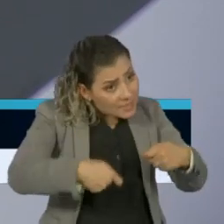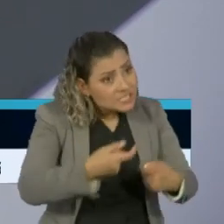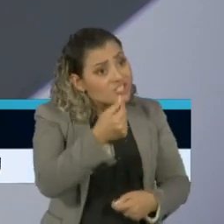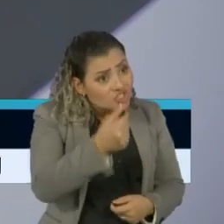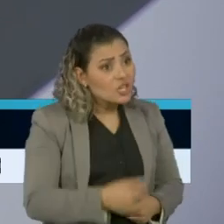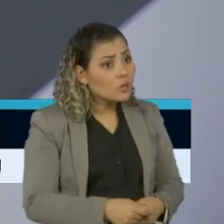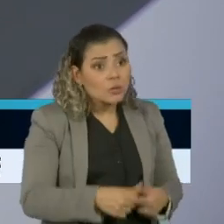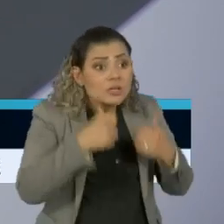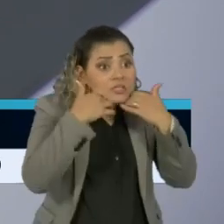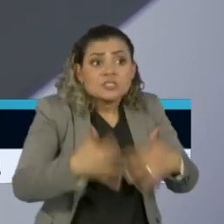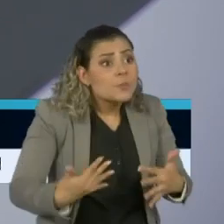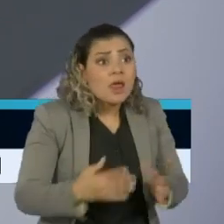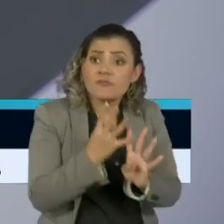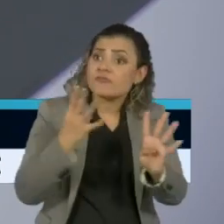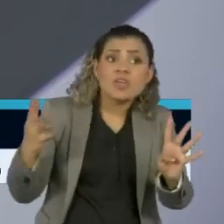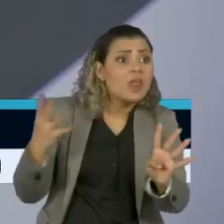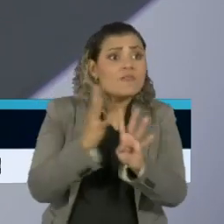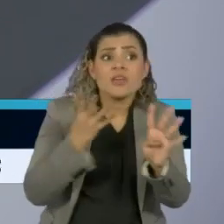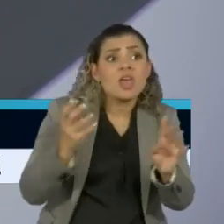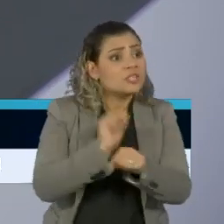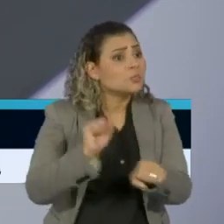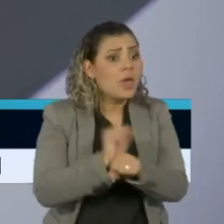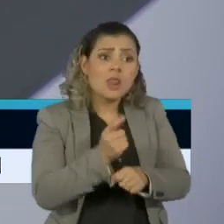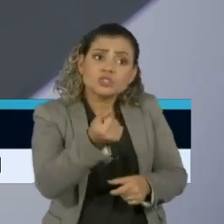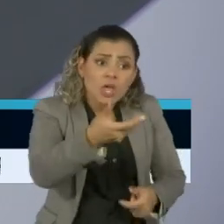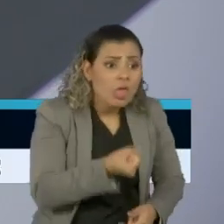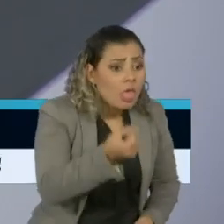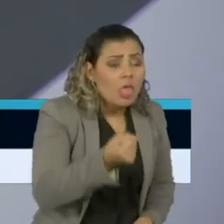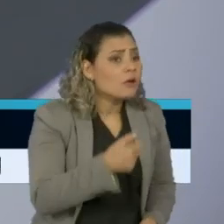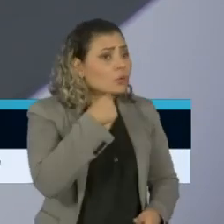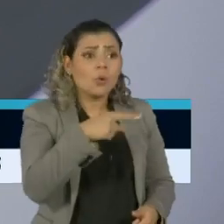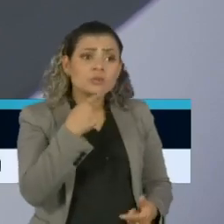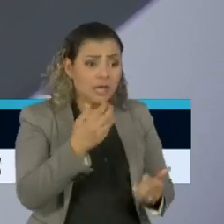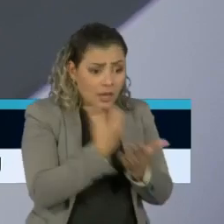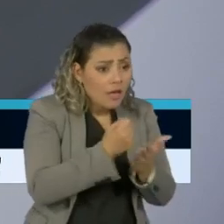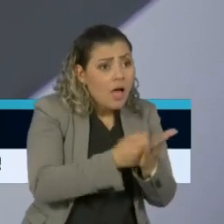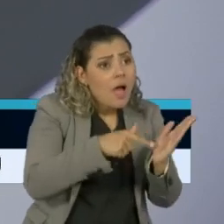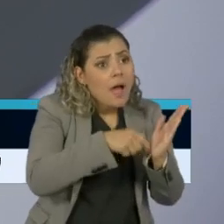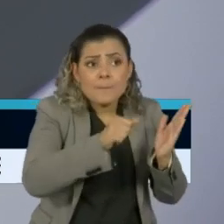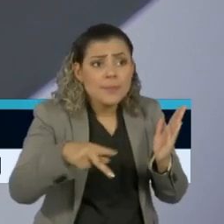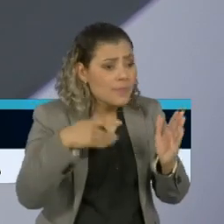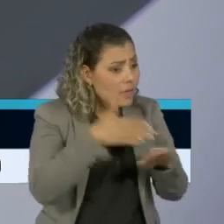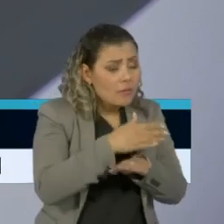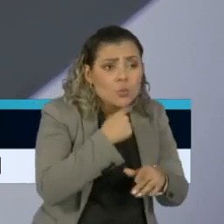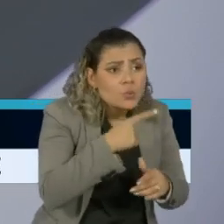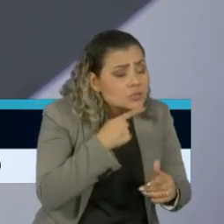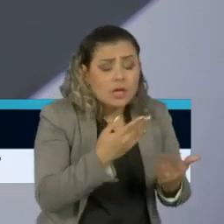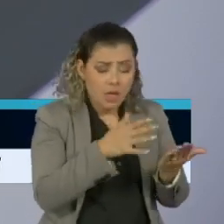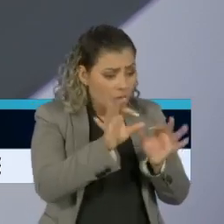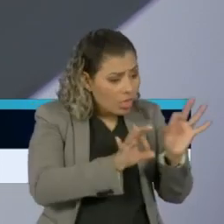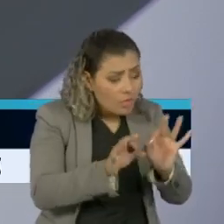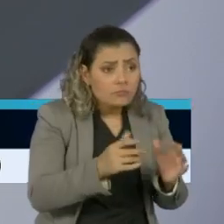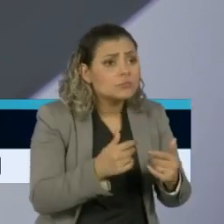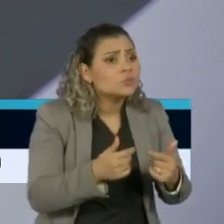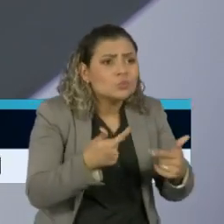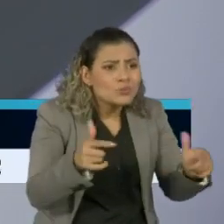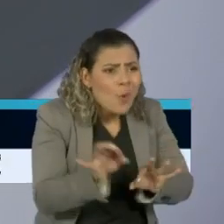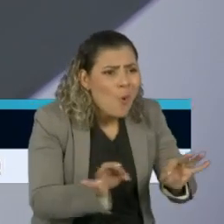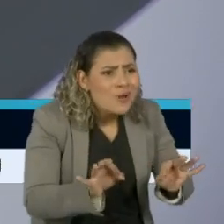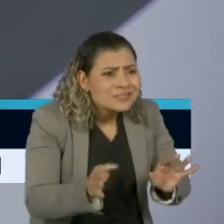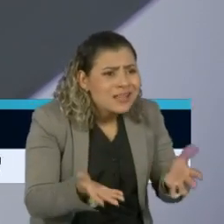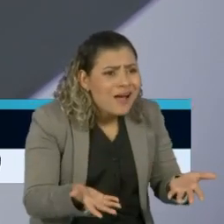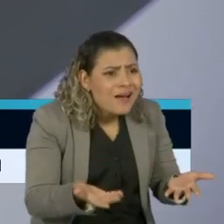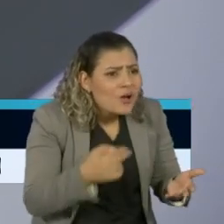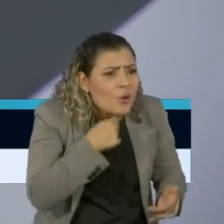se aglomerando em filas para conseguir um dinheiro e elas não conseguem entrar no aplicativo. Então assim, não tem como organizar isso e fazer